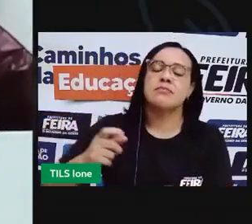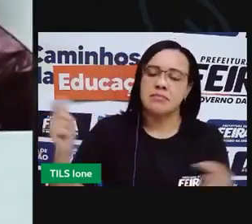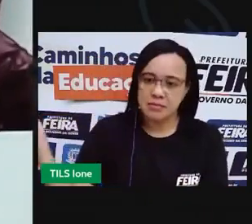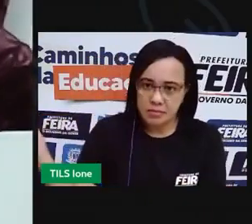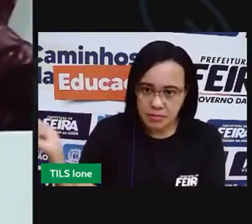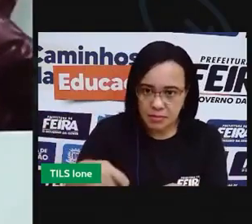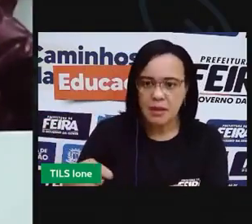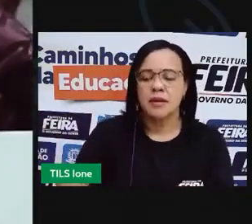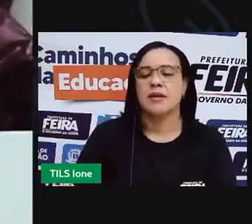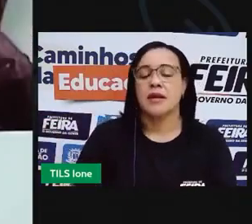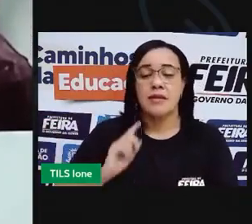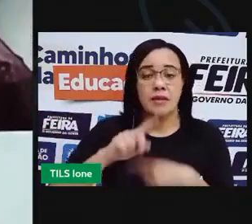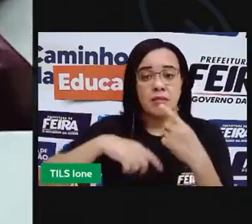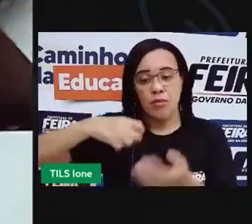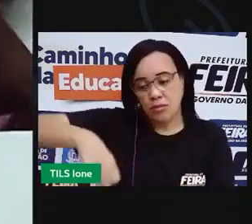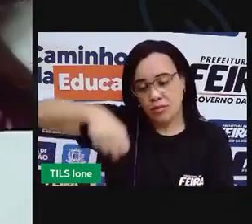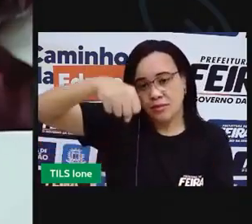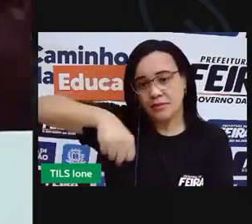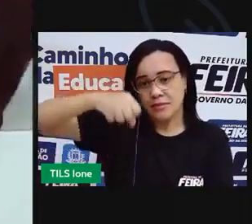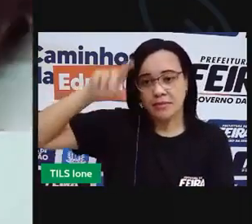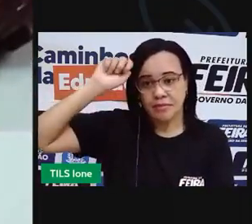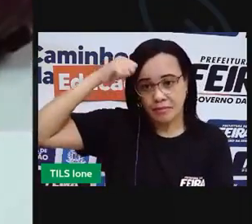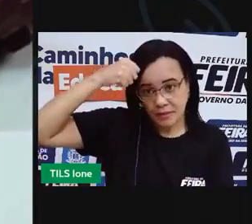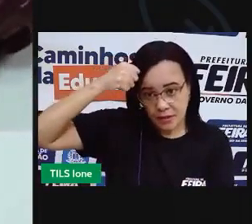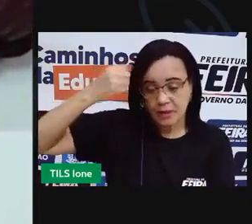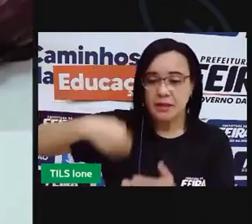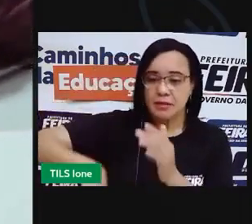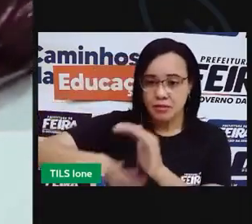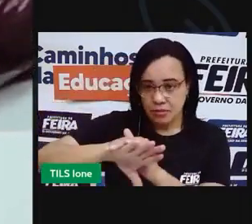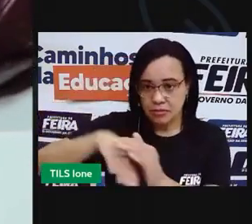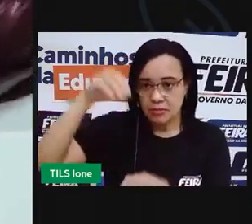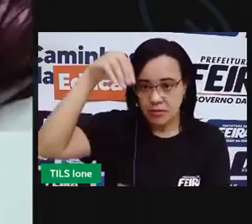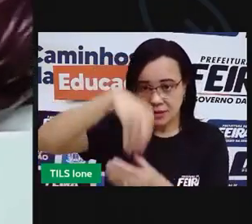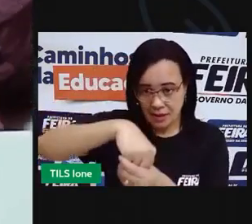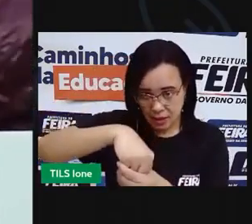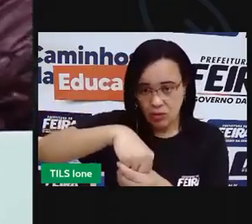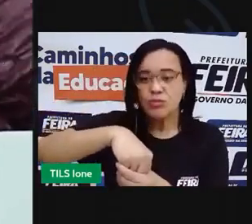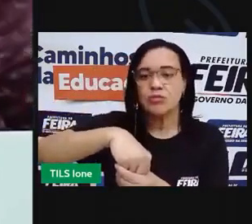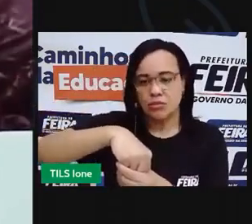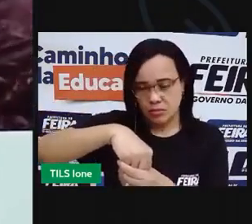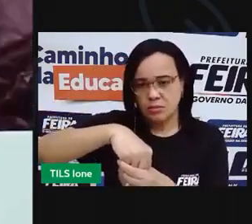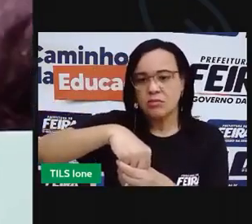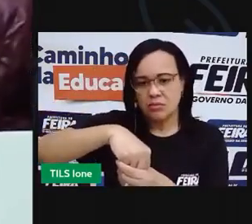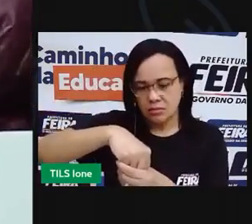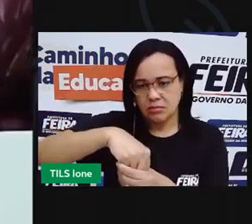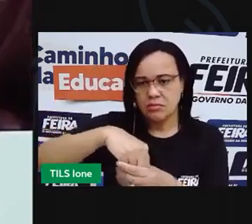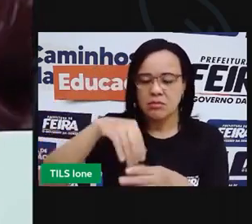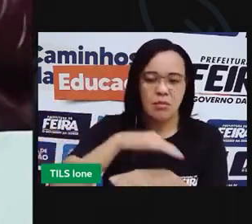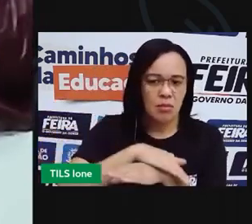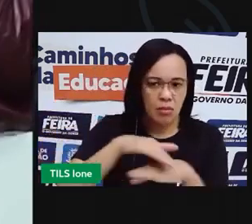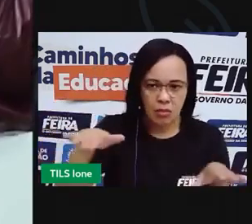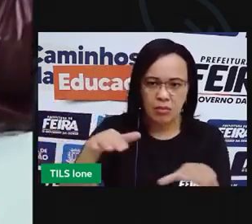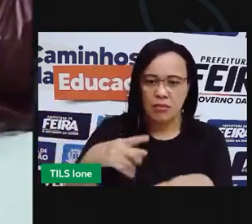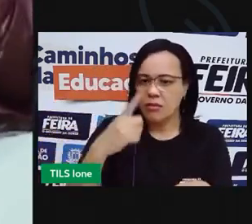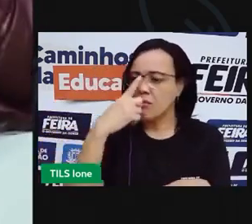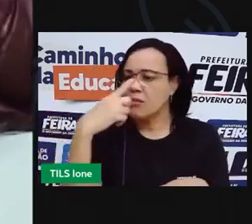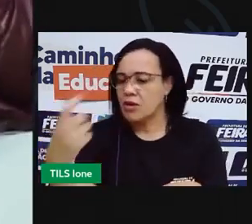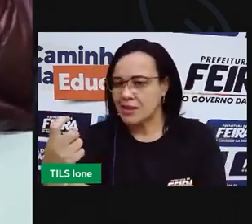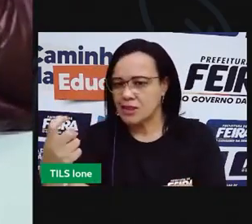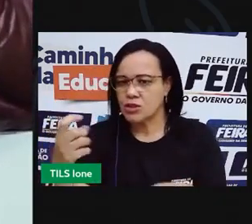pode vir aqui e colocar num saco plástico para finalmente